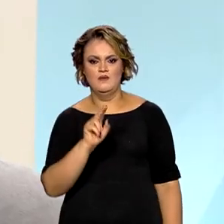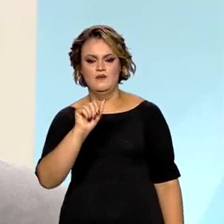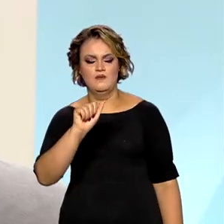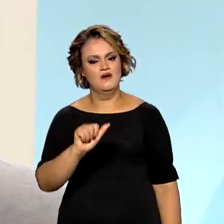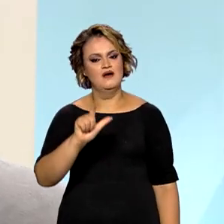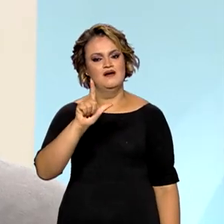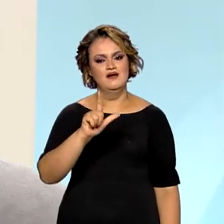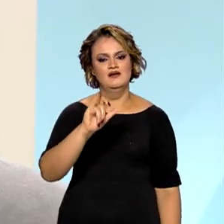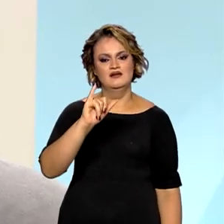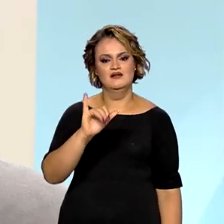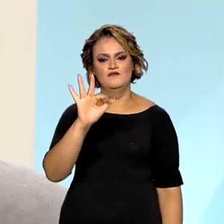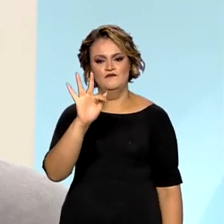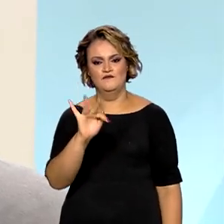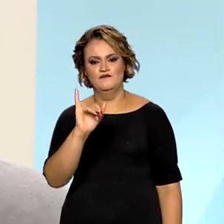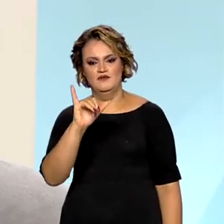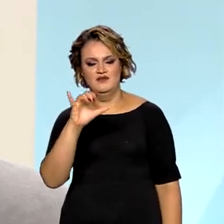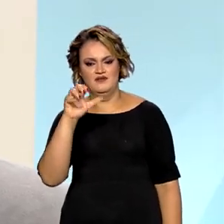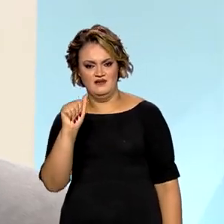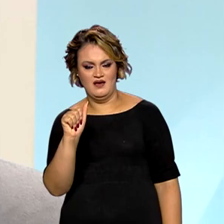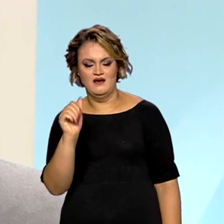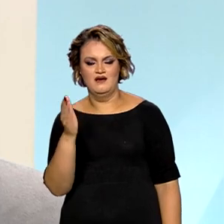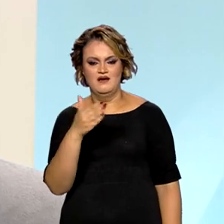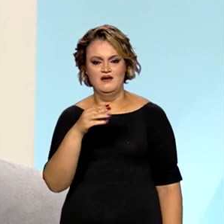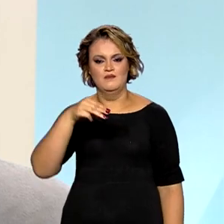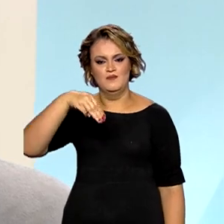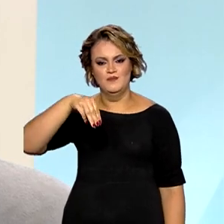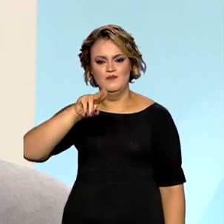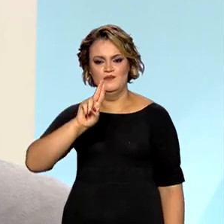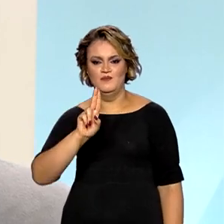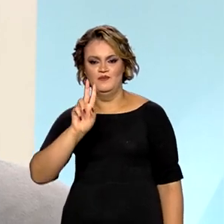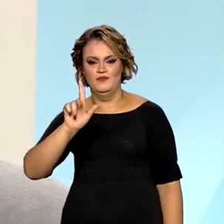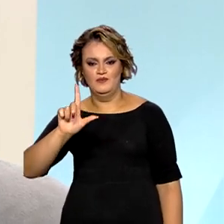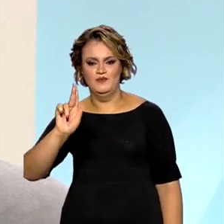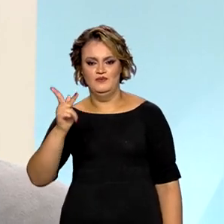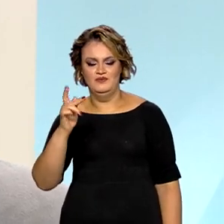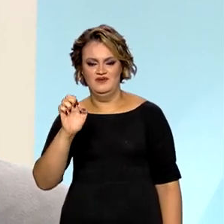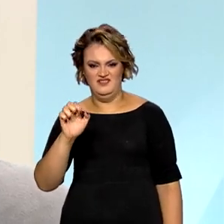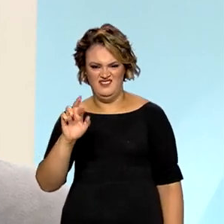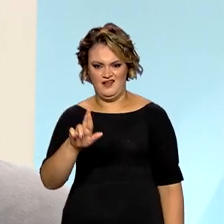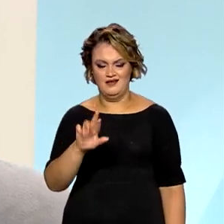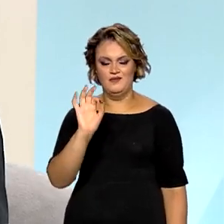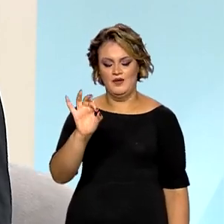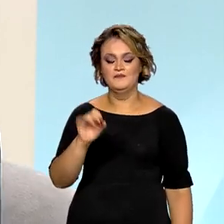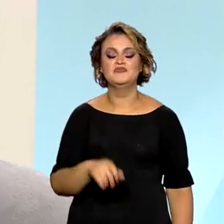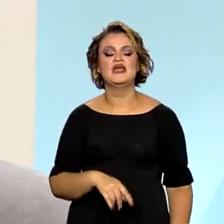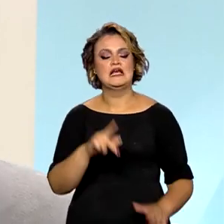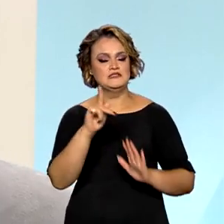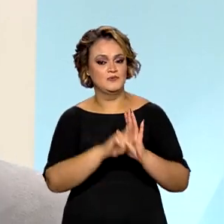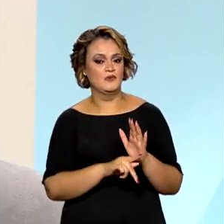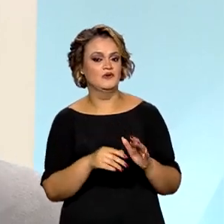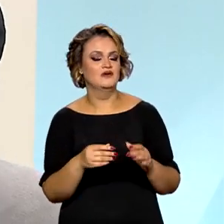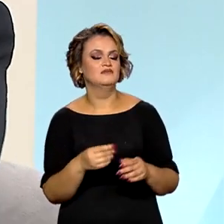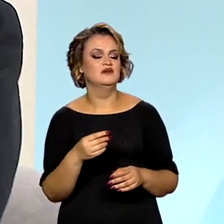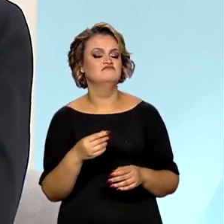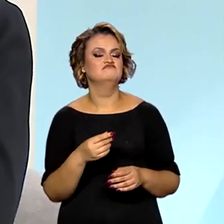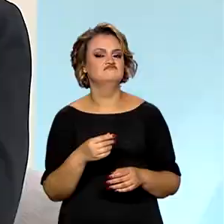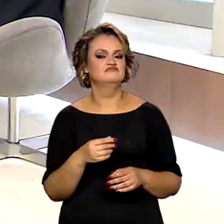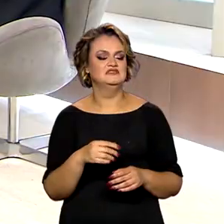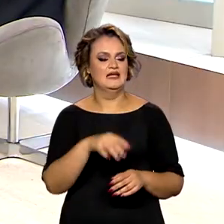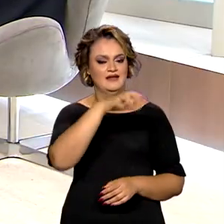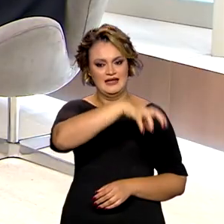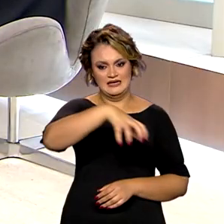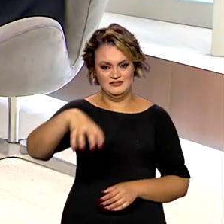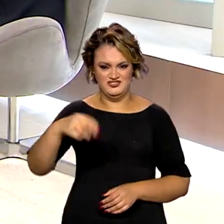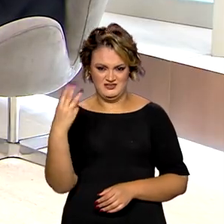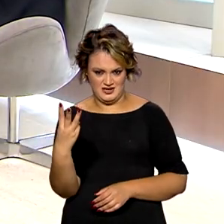programa muito querido da nossa secretaria. Ele já tem um tempo que está em curso e ele tem três eixos. Posso explicar ele um pouquinho?